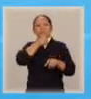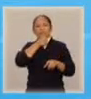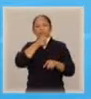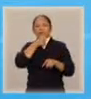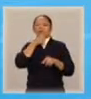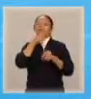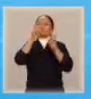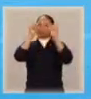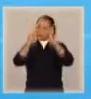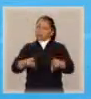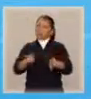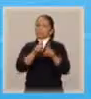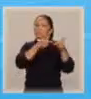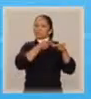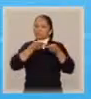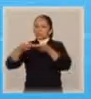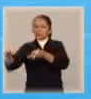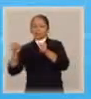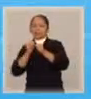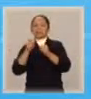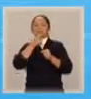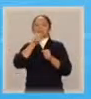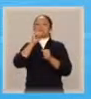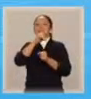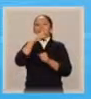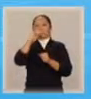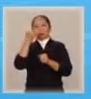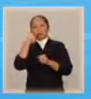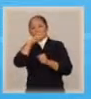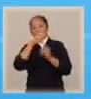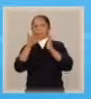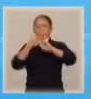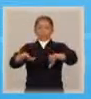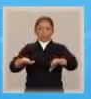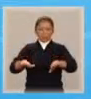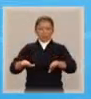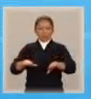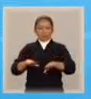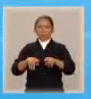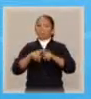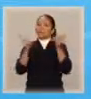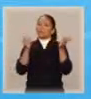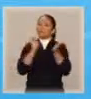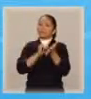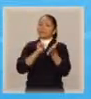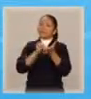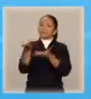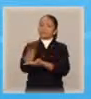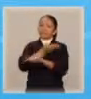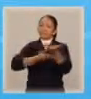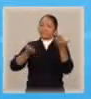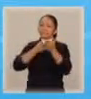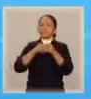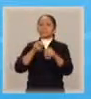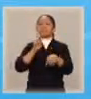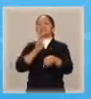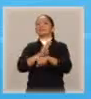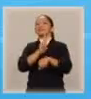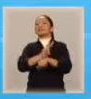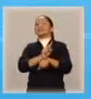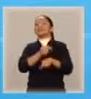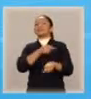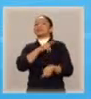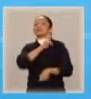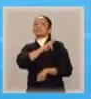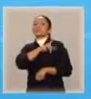visitar os netos em caso de separação dos pais. A falta de entendimento entre quem detém a guarda da